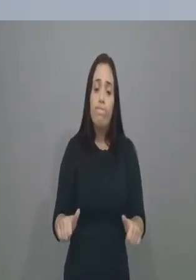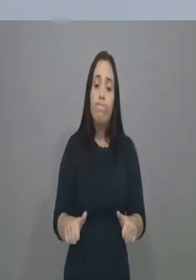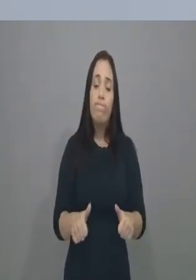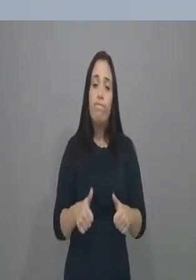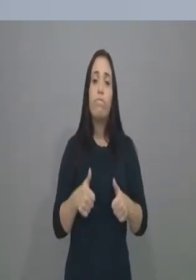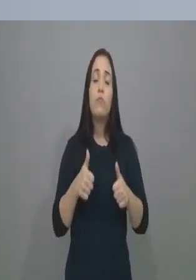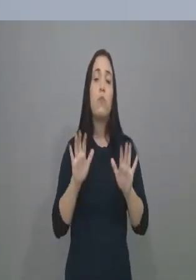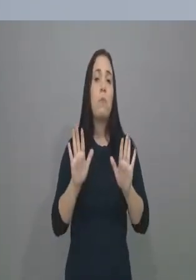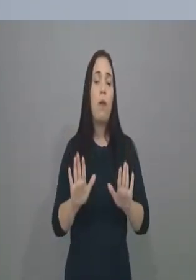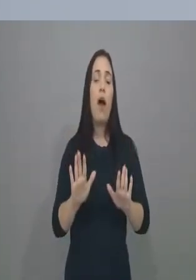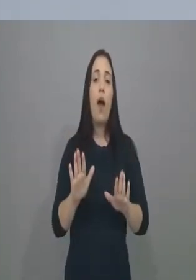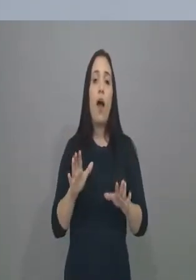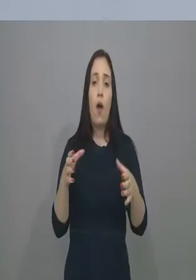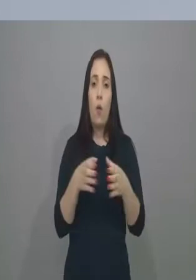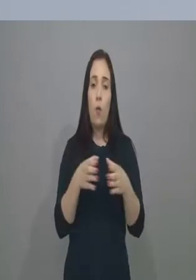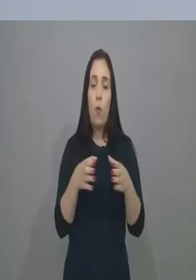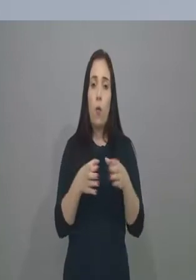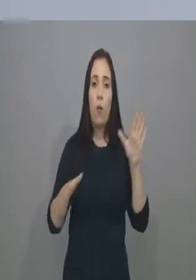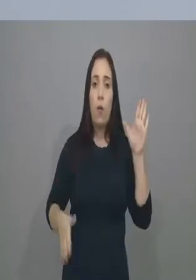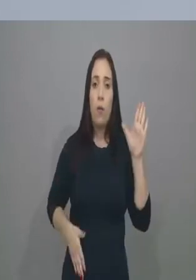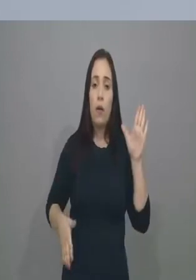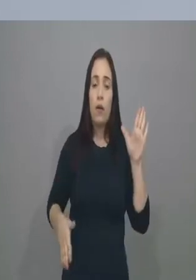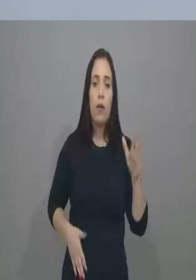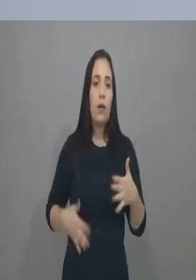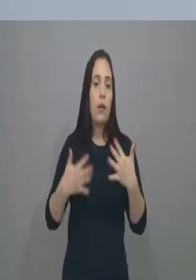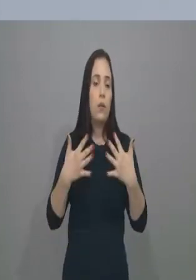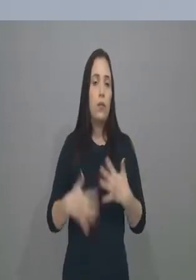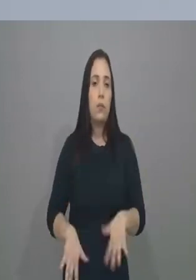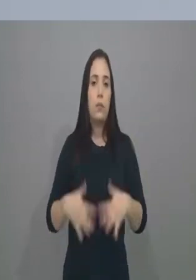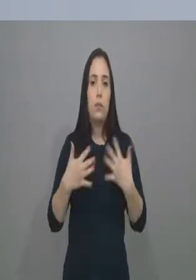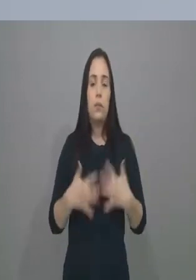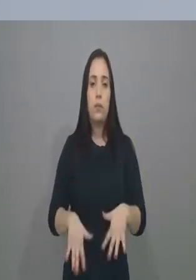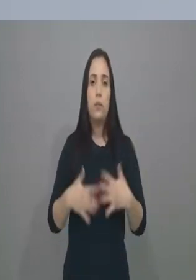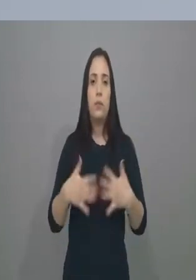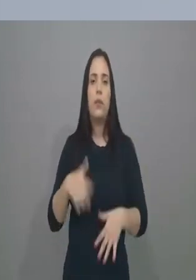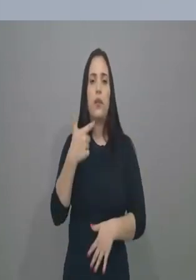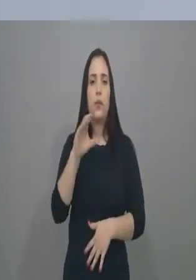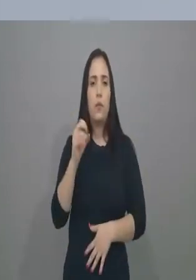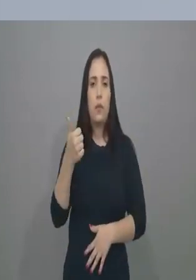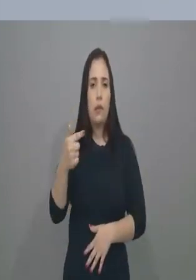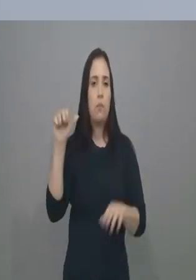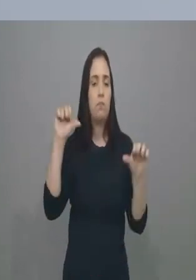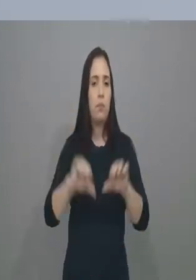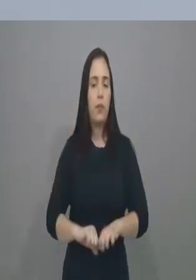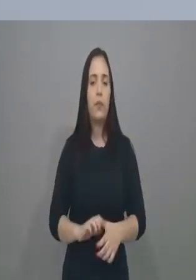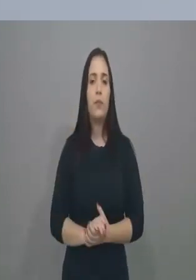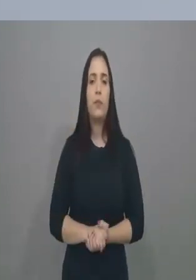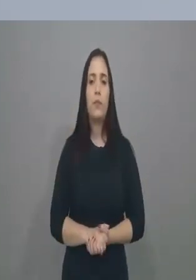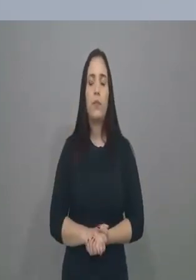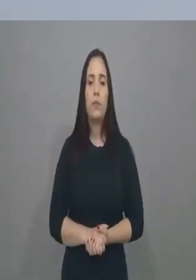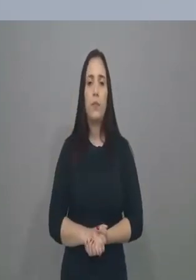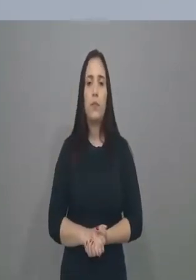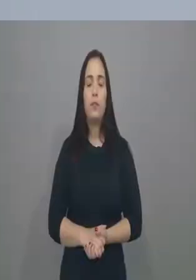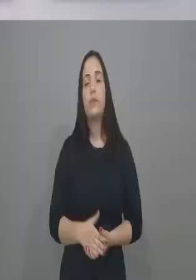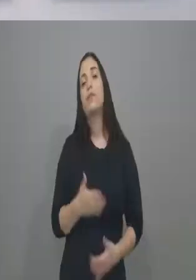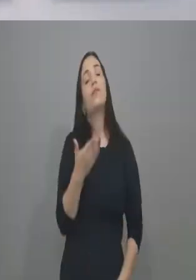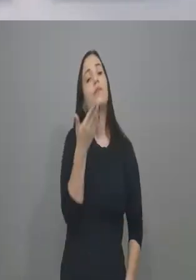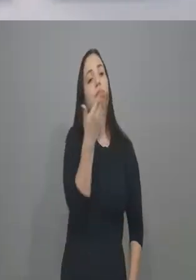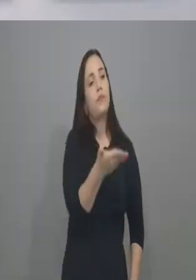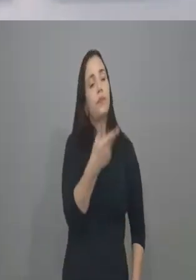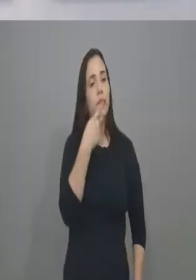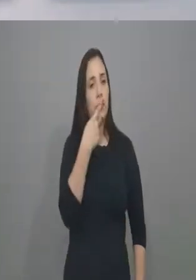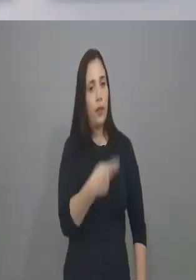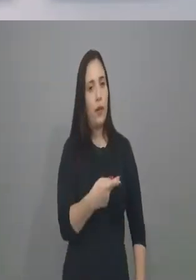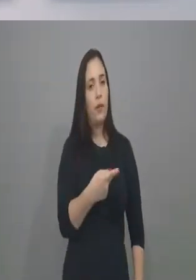Só que a guerra do crime organizado nos pegou no ano de 2017. Não é isso, deputado? Bom, é aquela